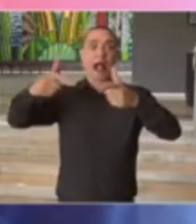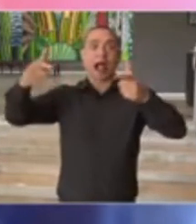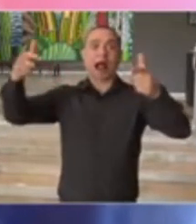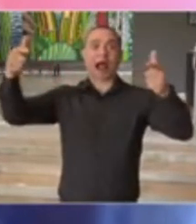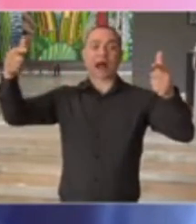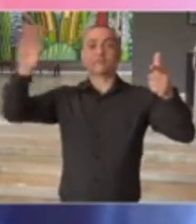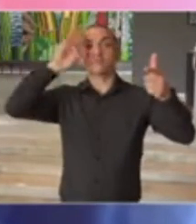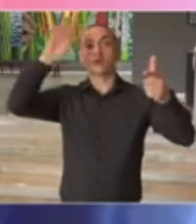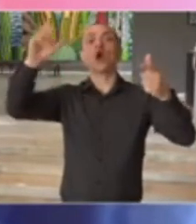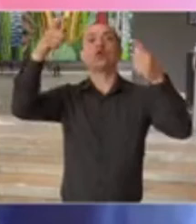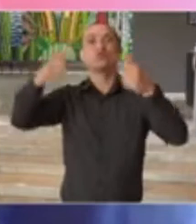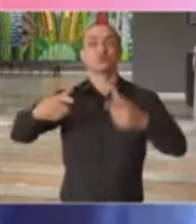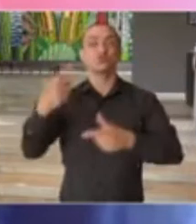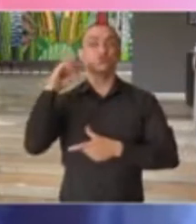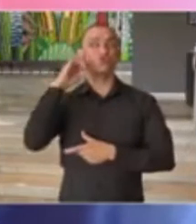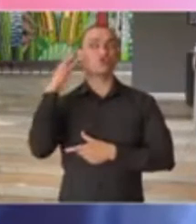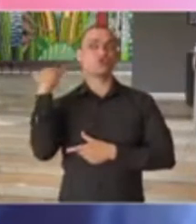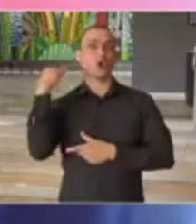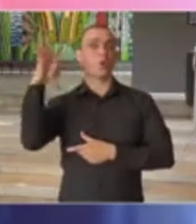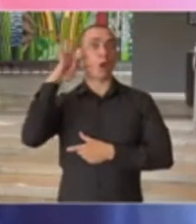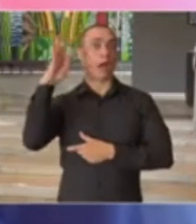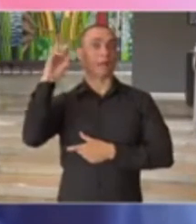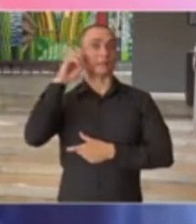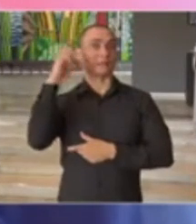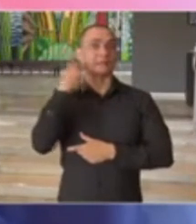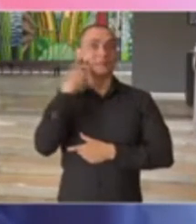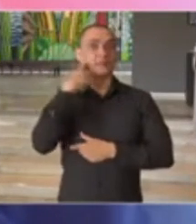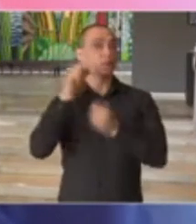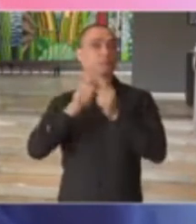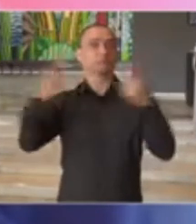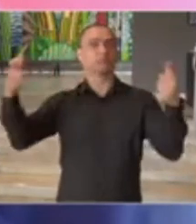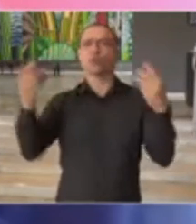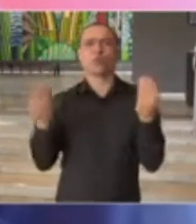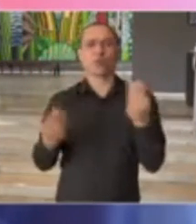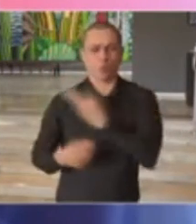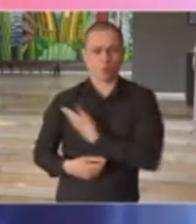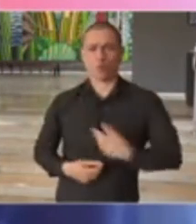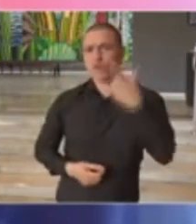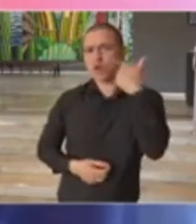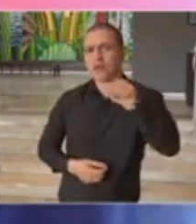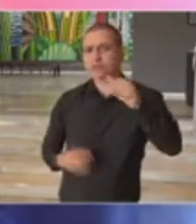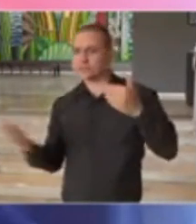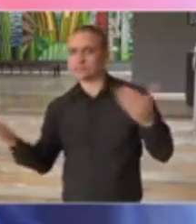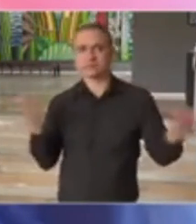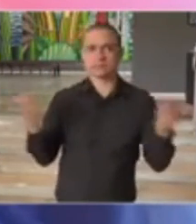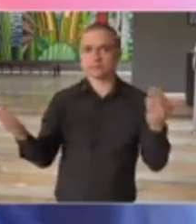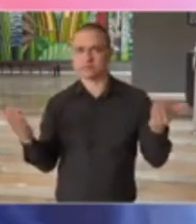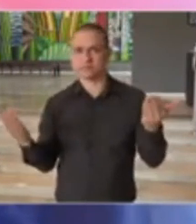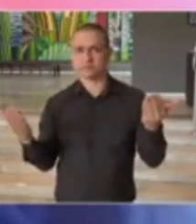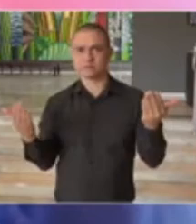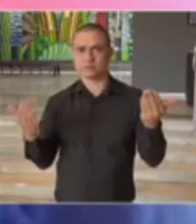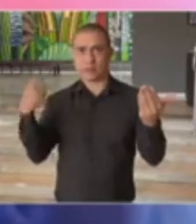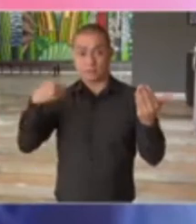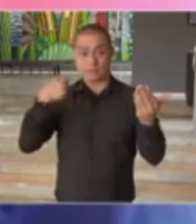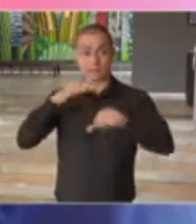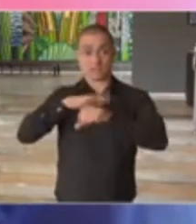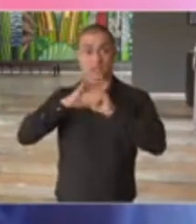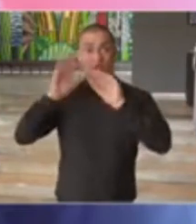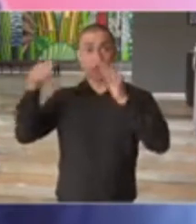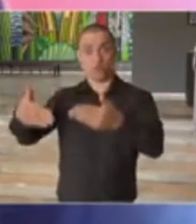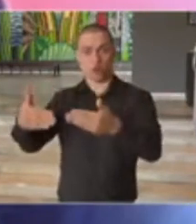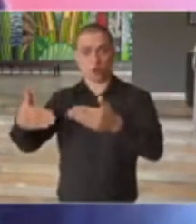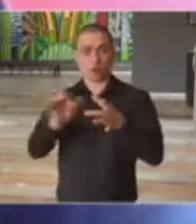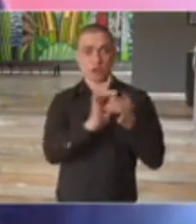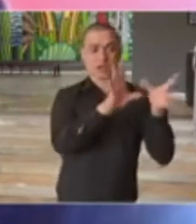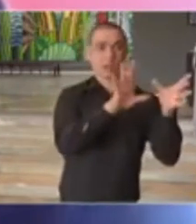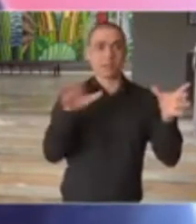principalmente nos últimos dias, quarta, quinta e sexta. Como que o governo avalia esse cenário? Flexibilização com alta de